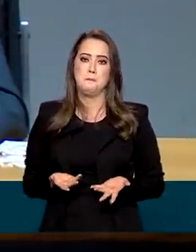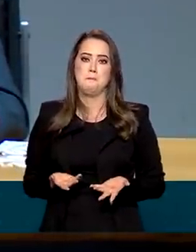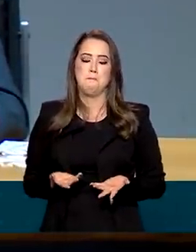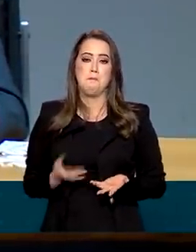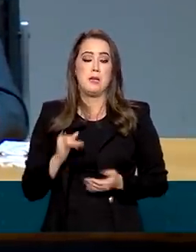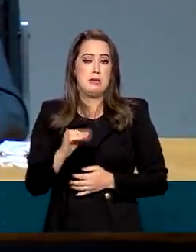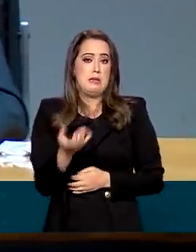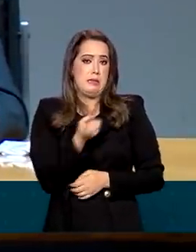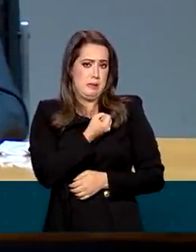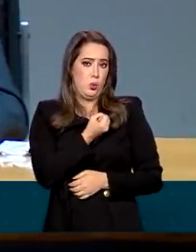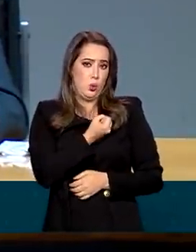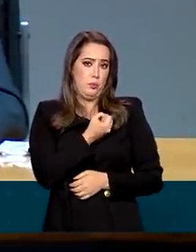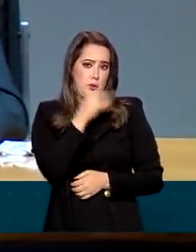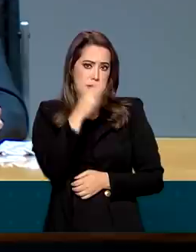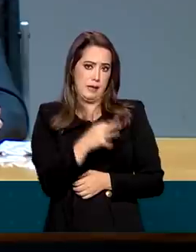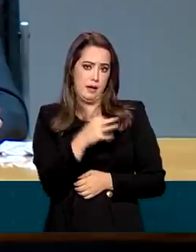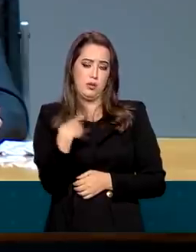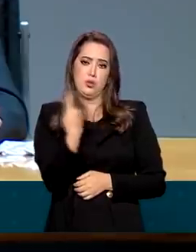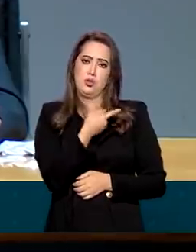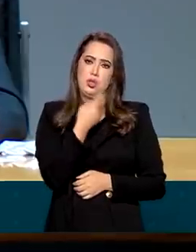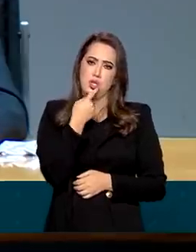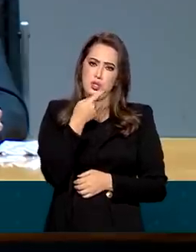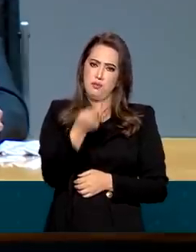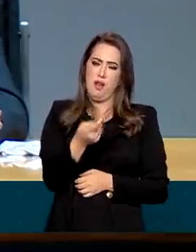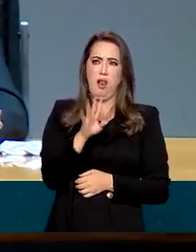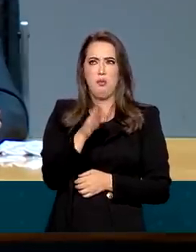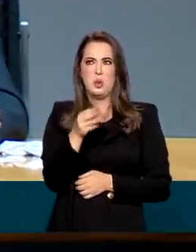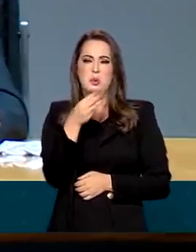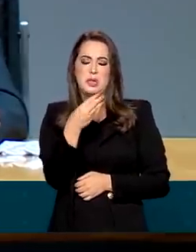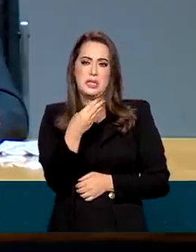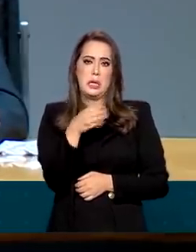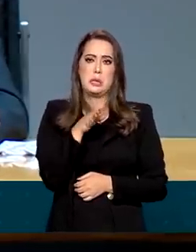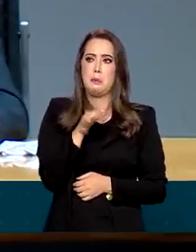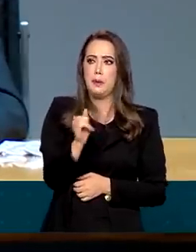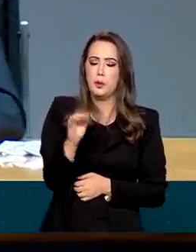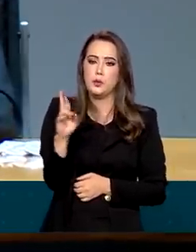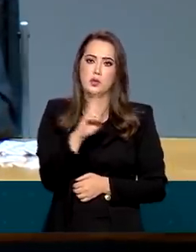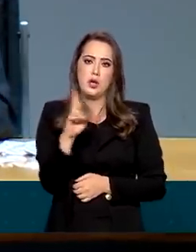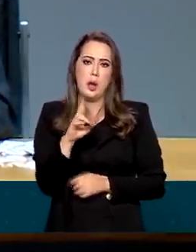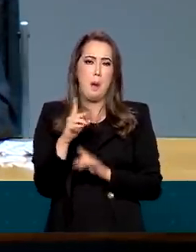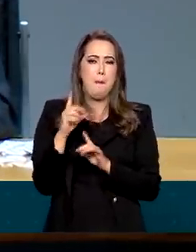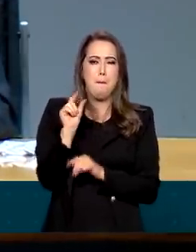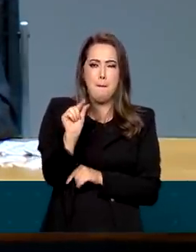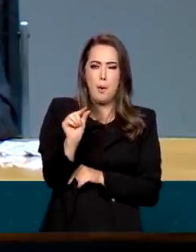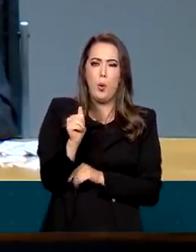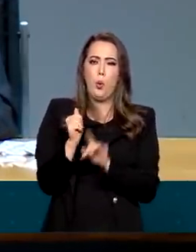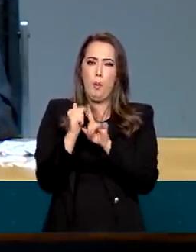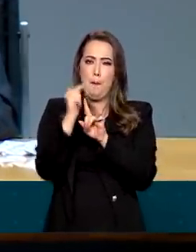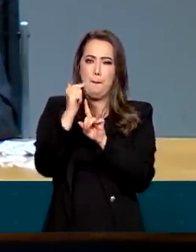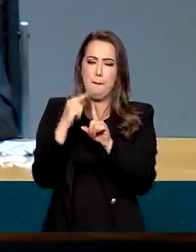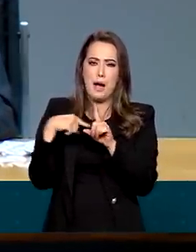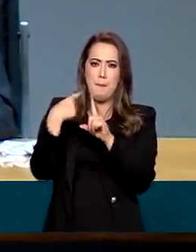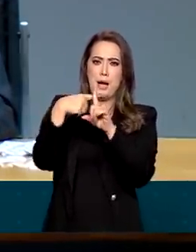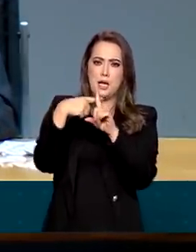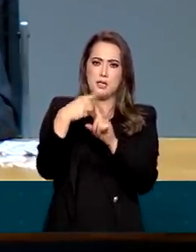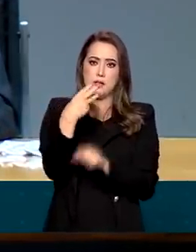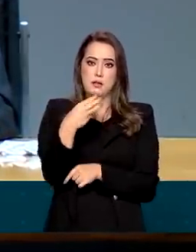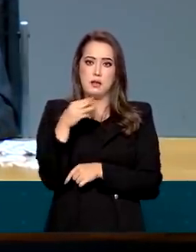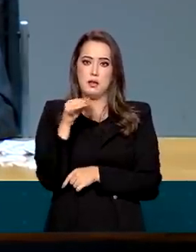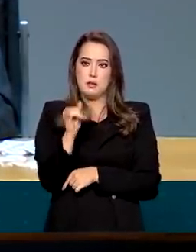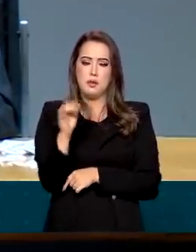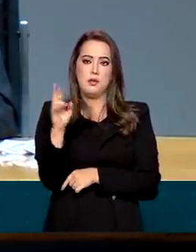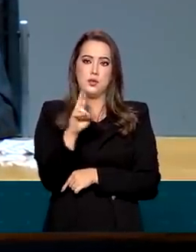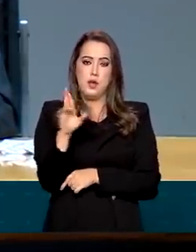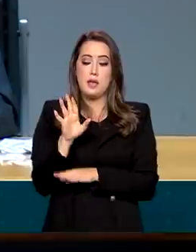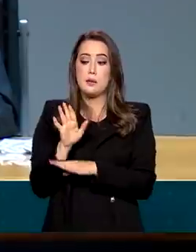nós estamos falando de um número pouco mais de 3 bilhões de reais, pouco mais de 3 bilhões de reais para